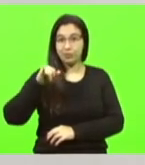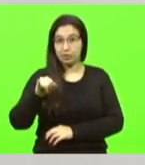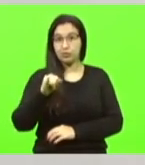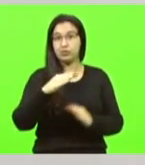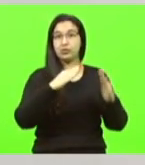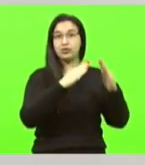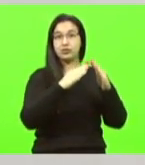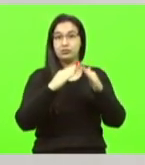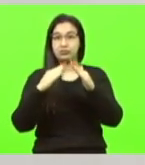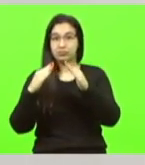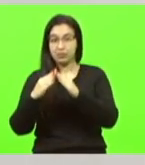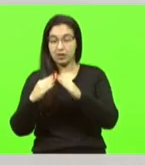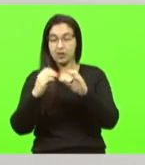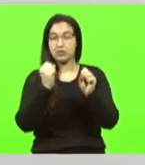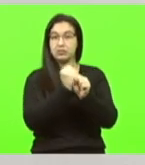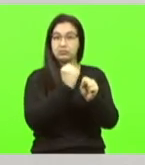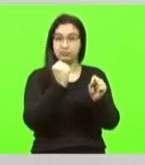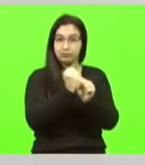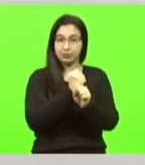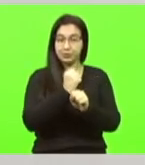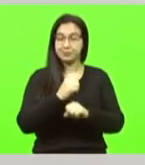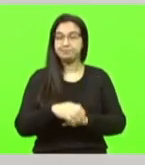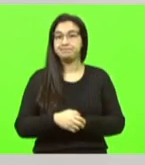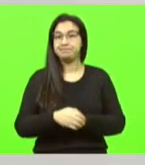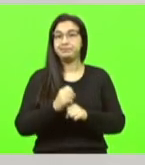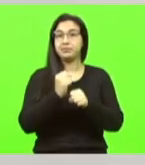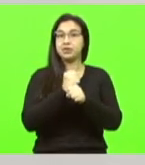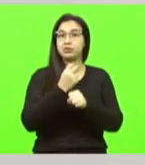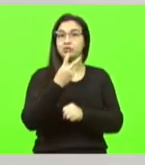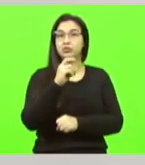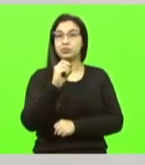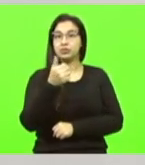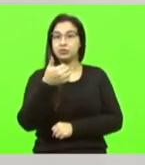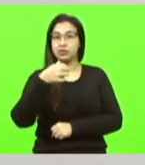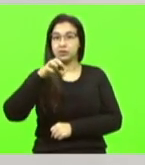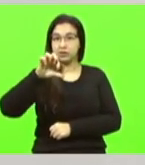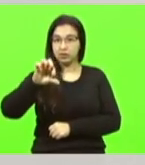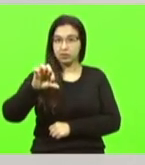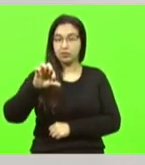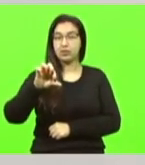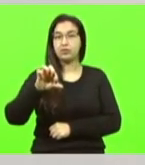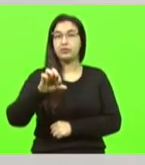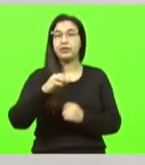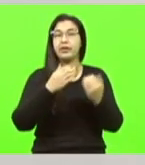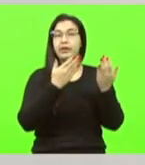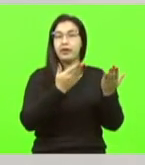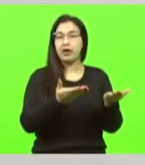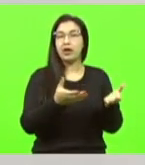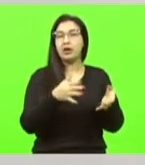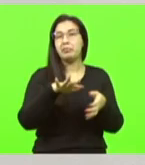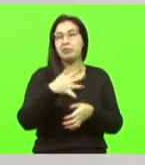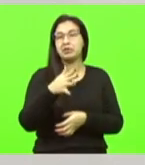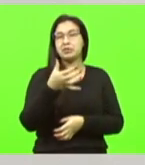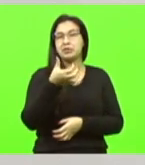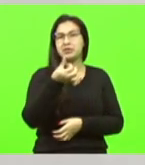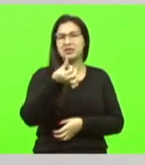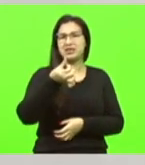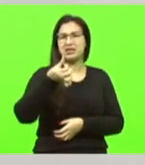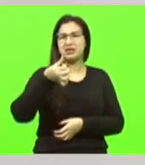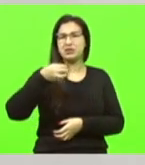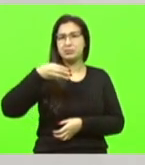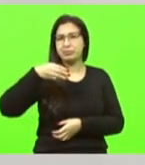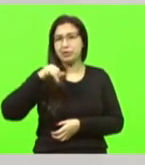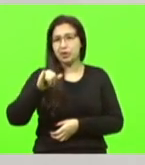programas oficiais. Em 2019, o déficit habitacional era de aproximadamente 6 milhões de